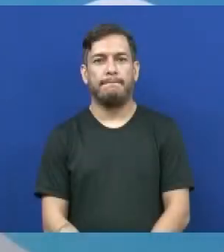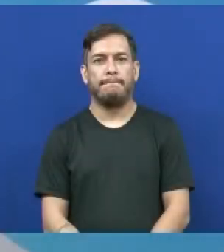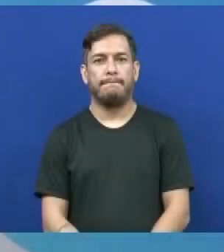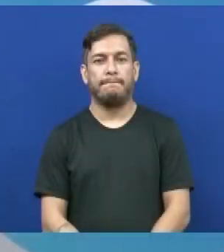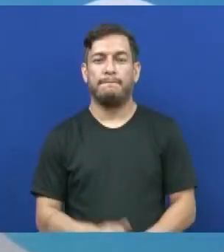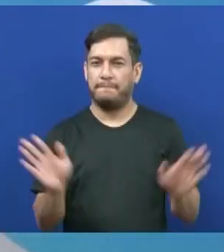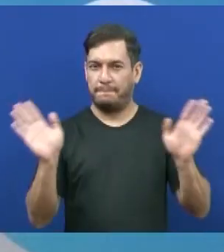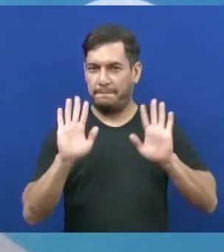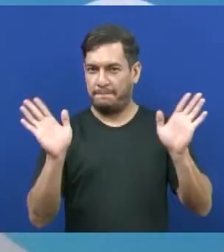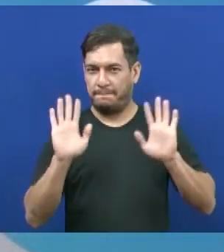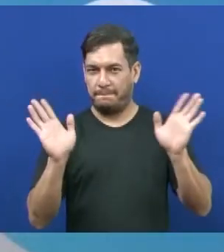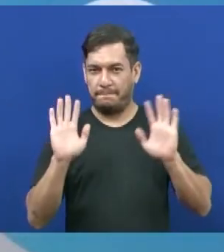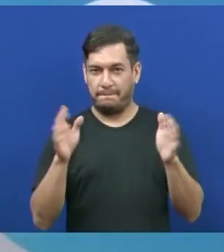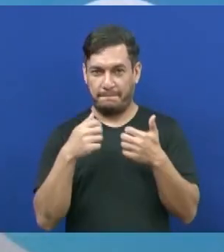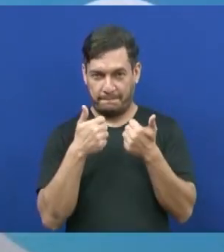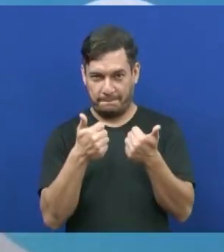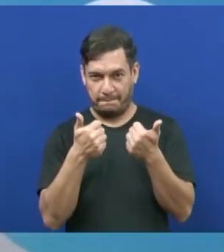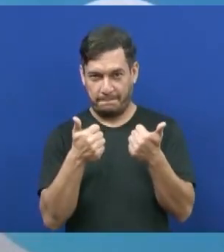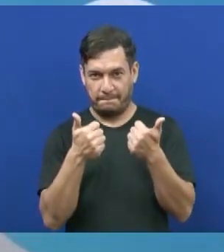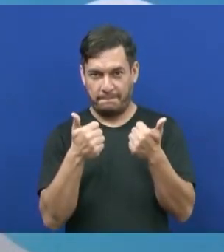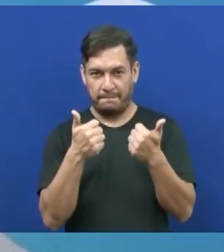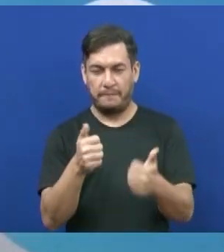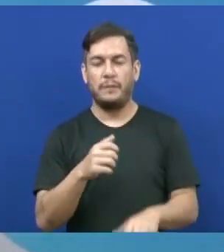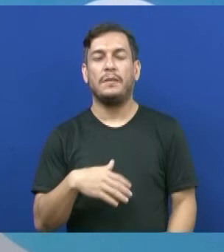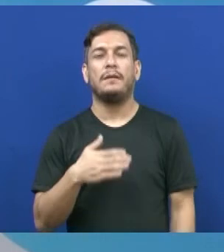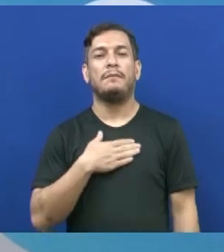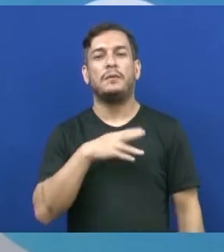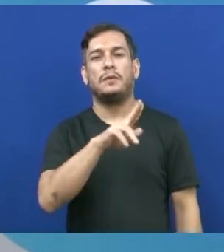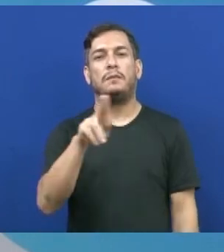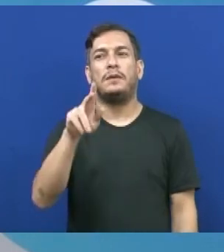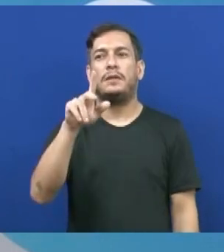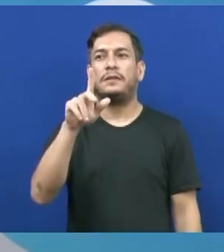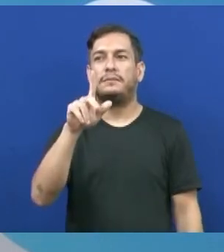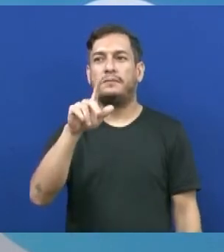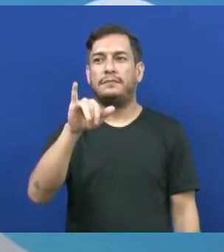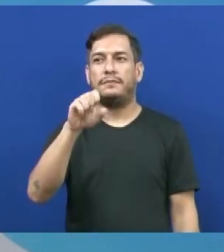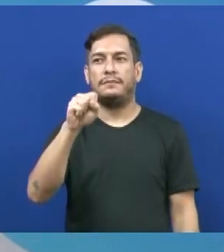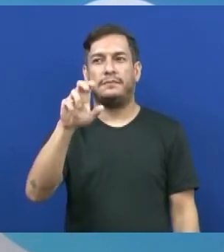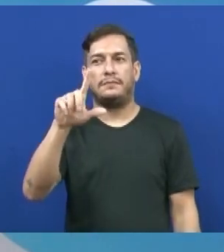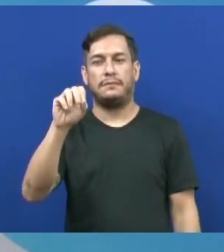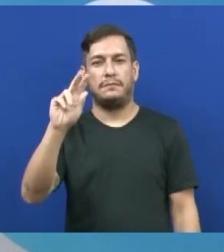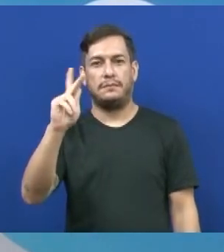Olá pessoal, como vocês Eu sou a Sloane Paz e vou ser a